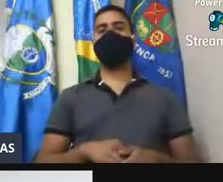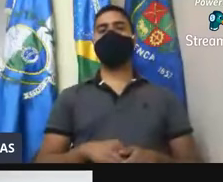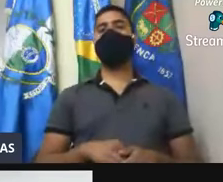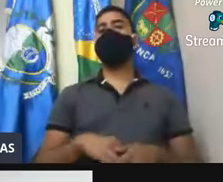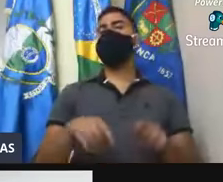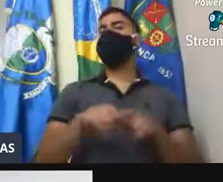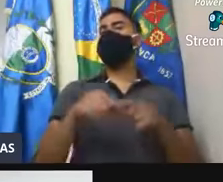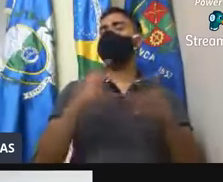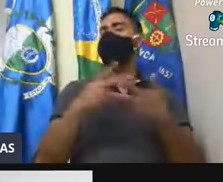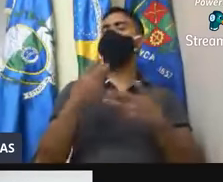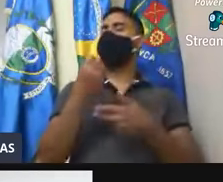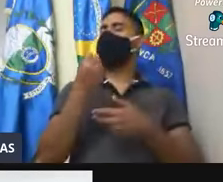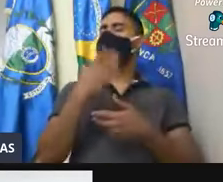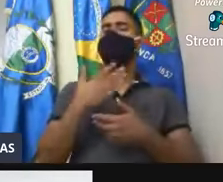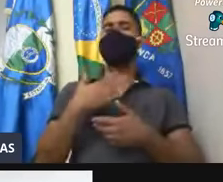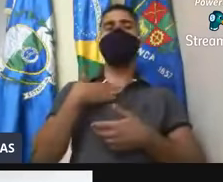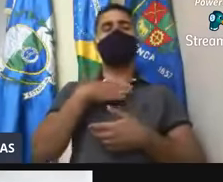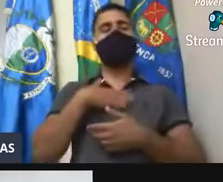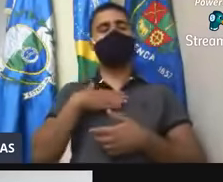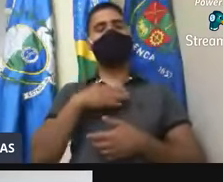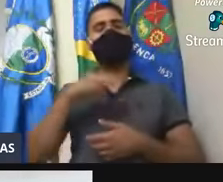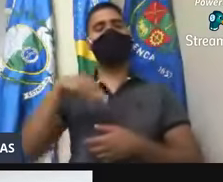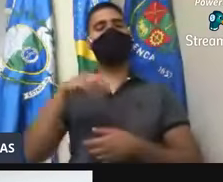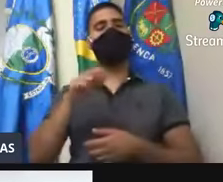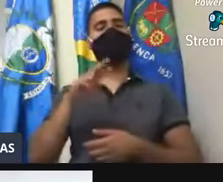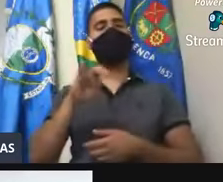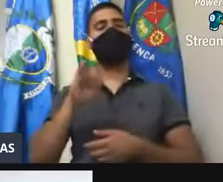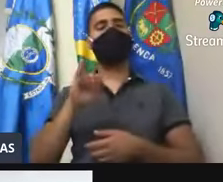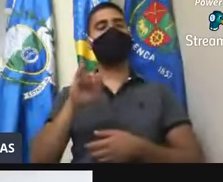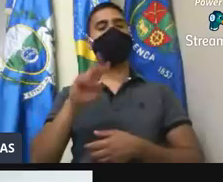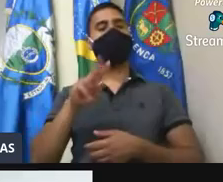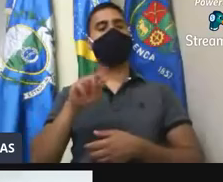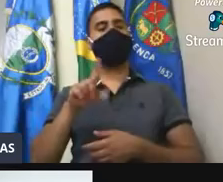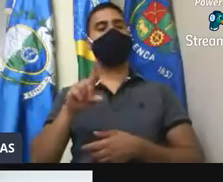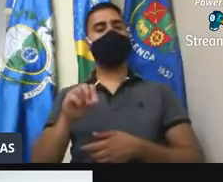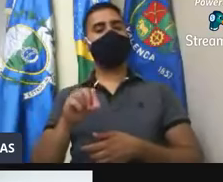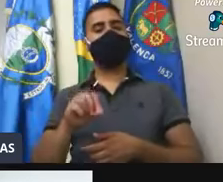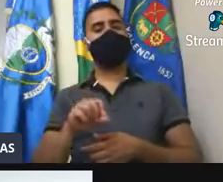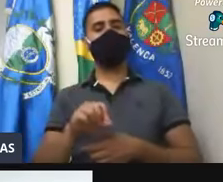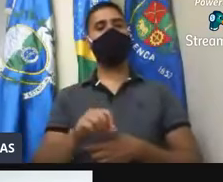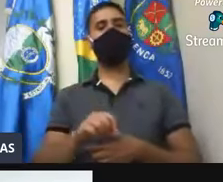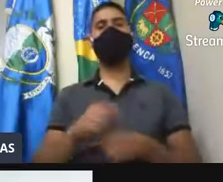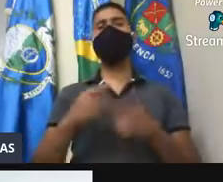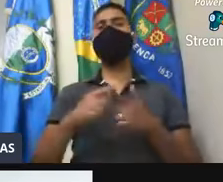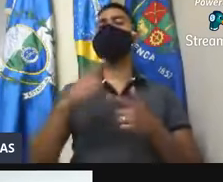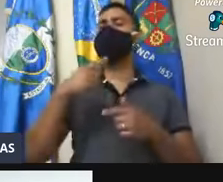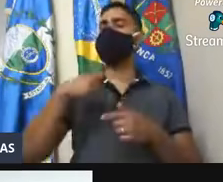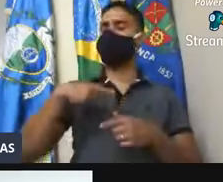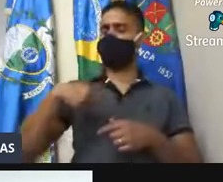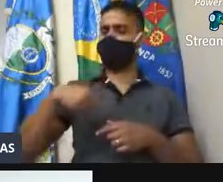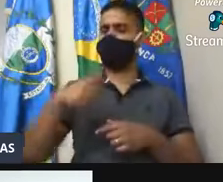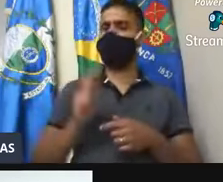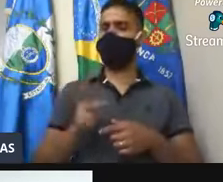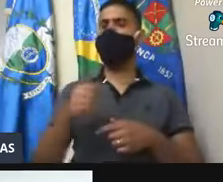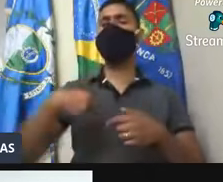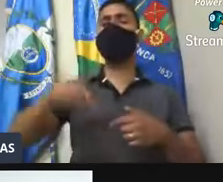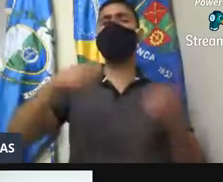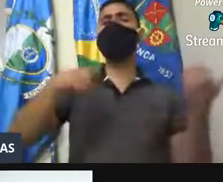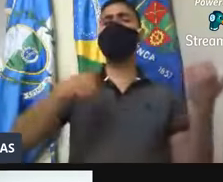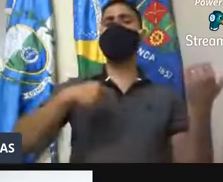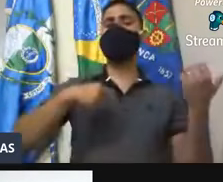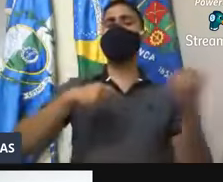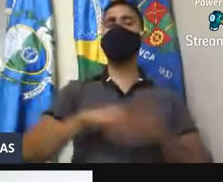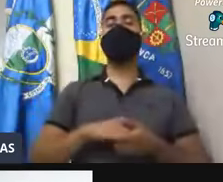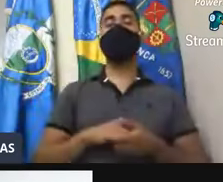ficou muito mizongeado, Marivaldo, porque ele já foi um frequentador assíduo de conservatória, uma